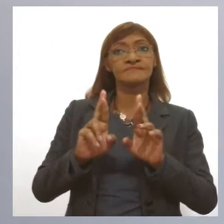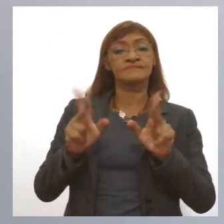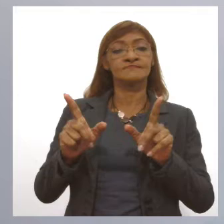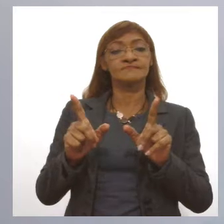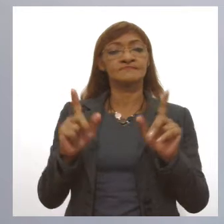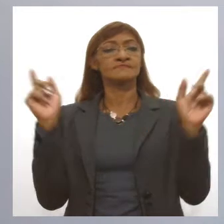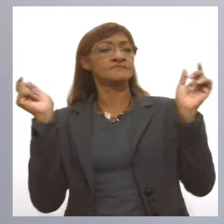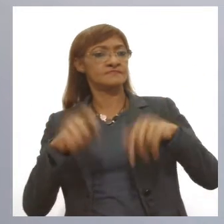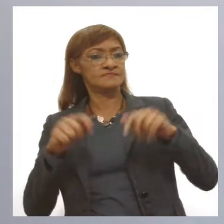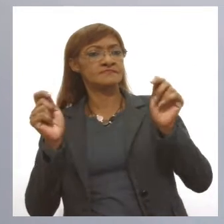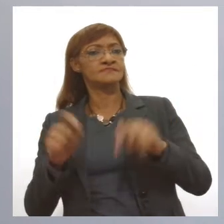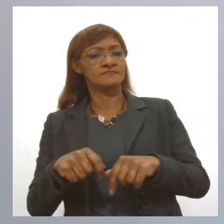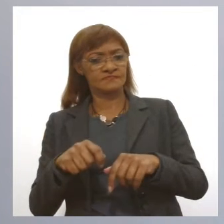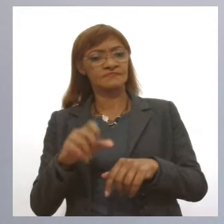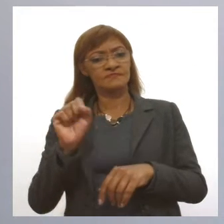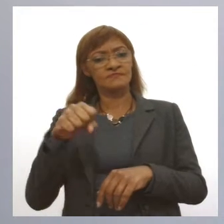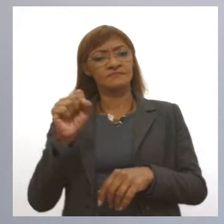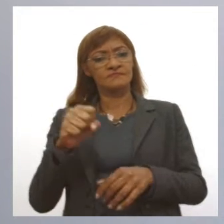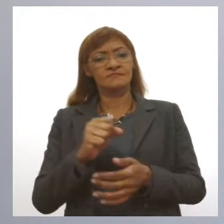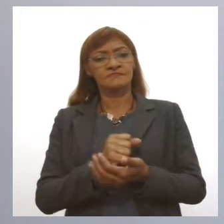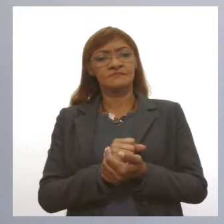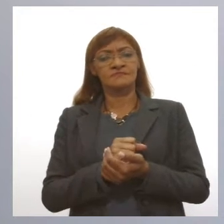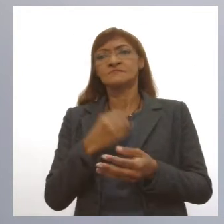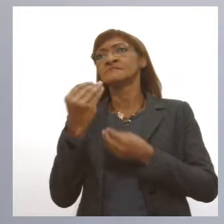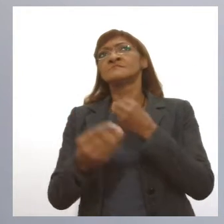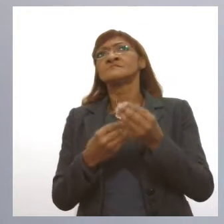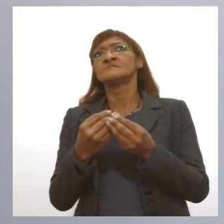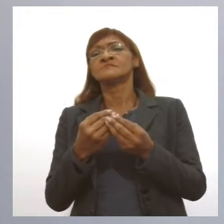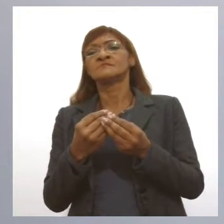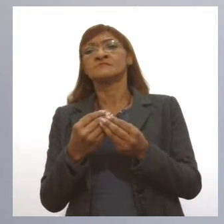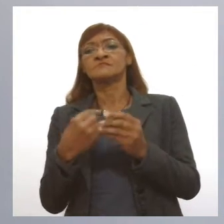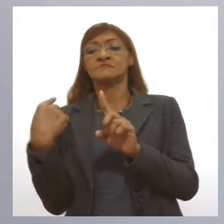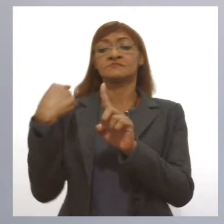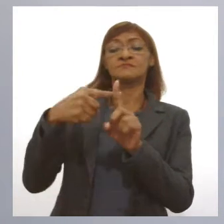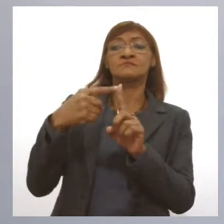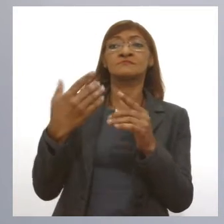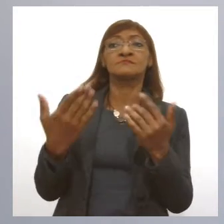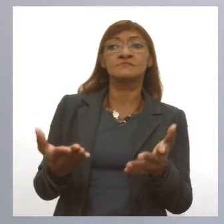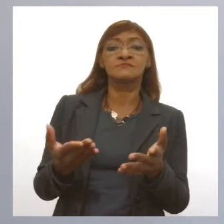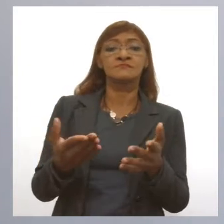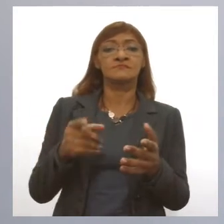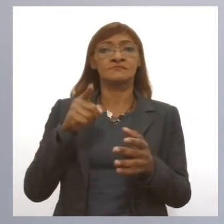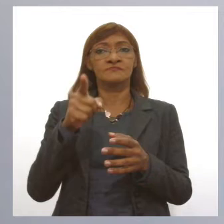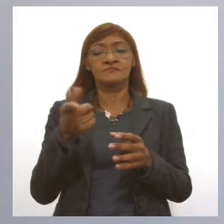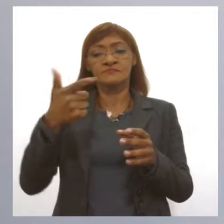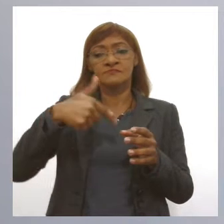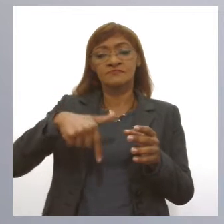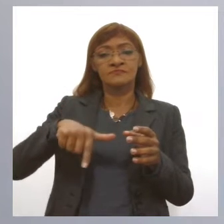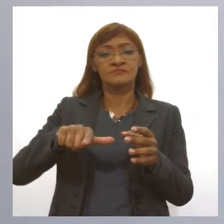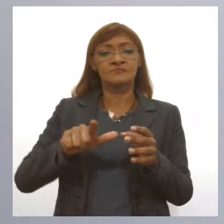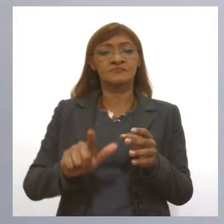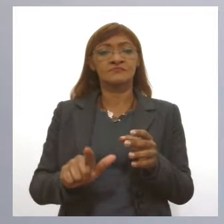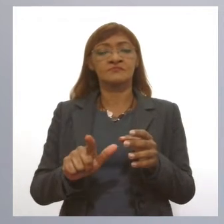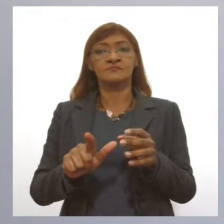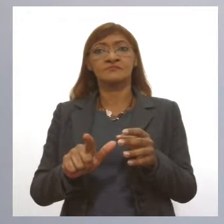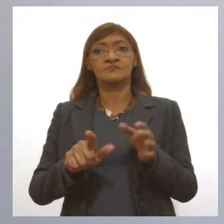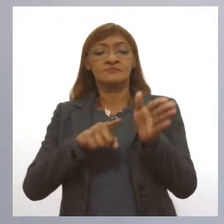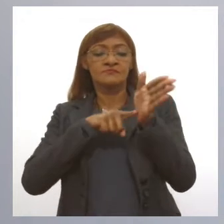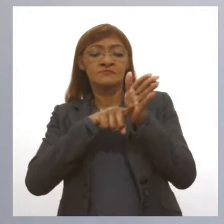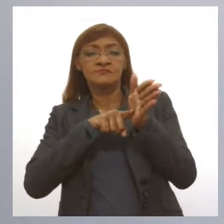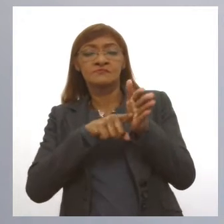pode adquirir imunidade, mas tem que ser testada. Aí, você faz a sorologia por esses testes que tem aí,